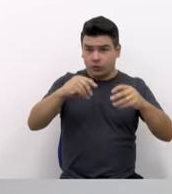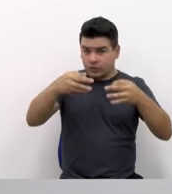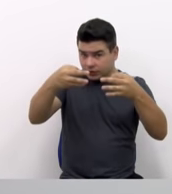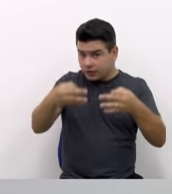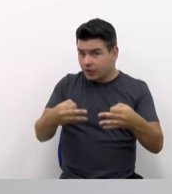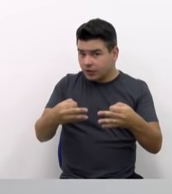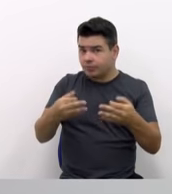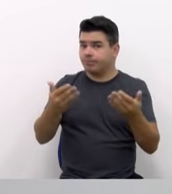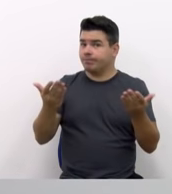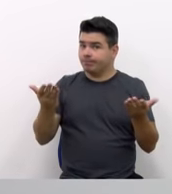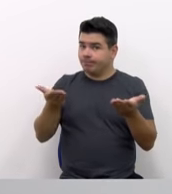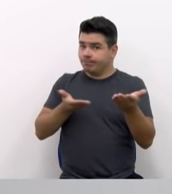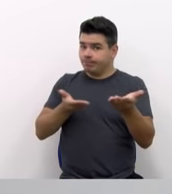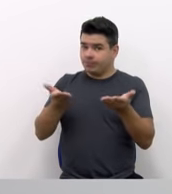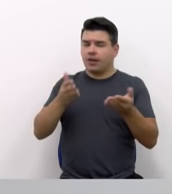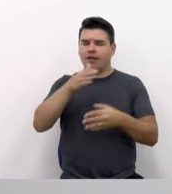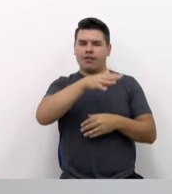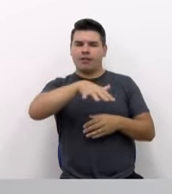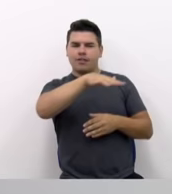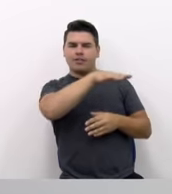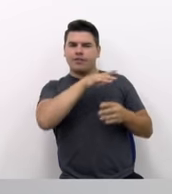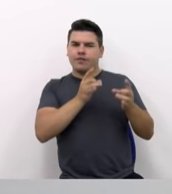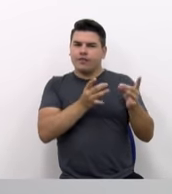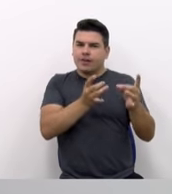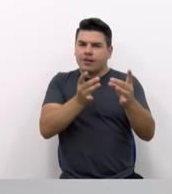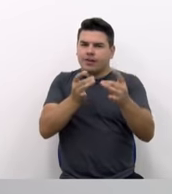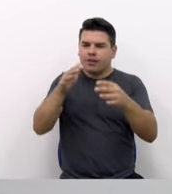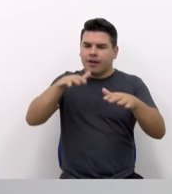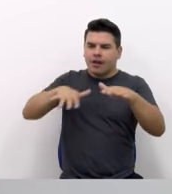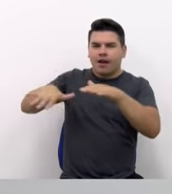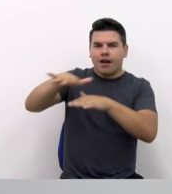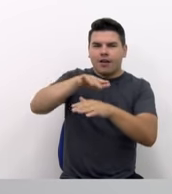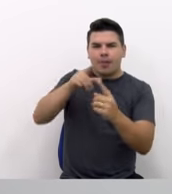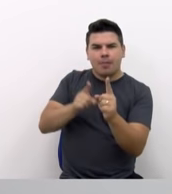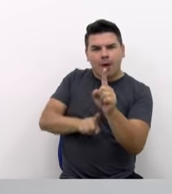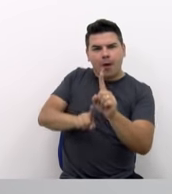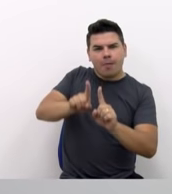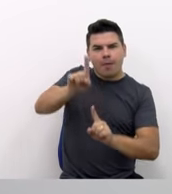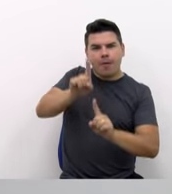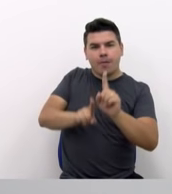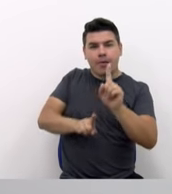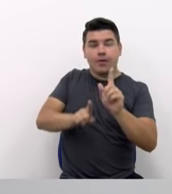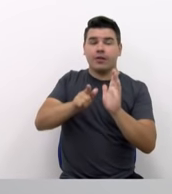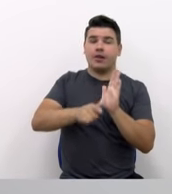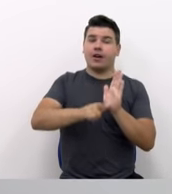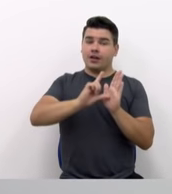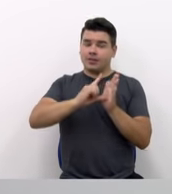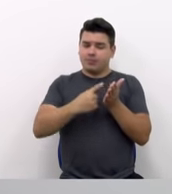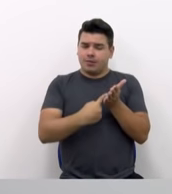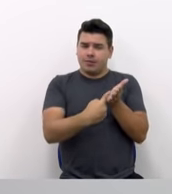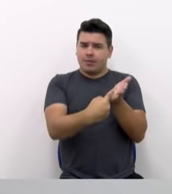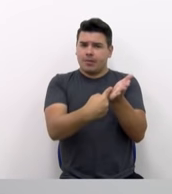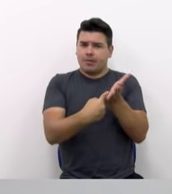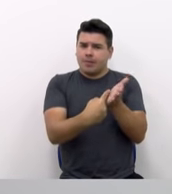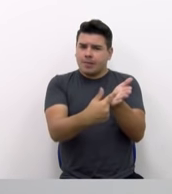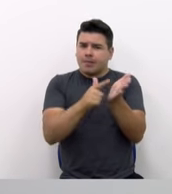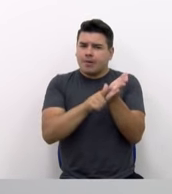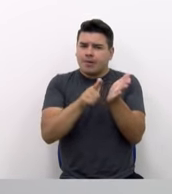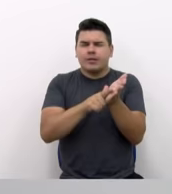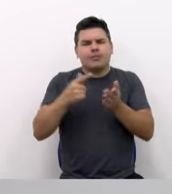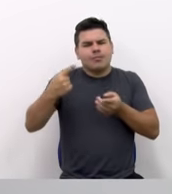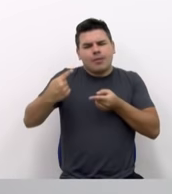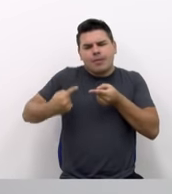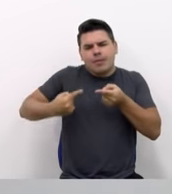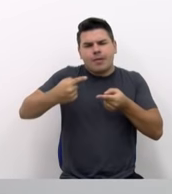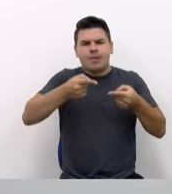certo? De acordo com o mercado, de acordo com a concorrência? Planeje, coloque no papel, discuta isso